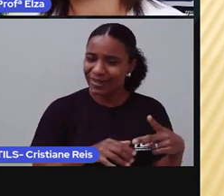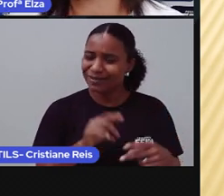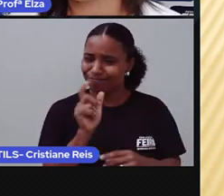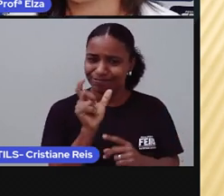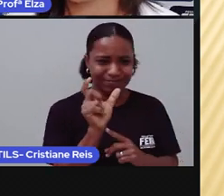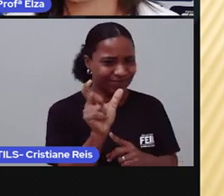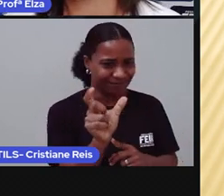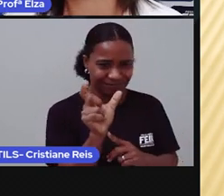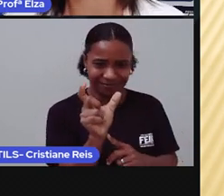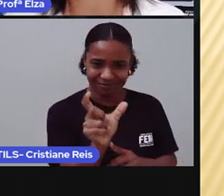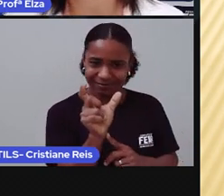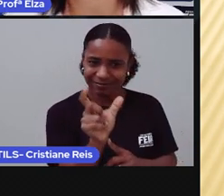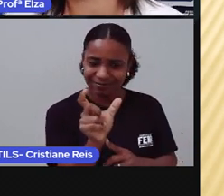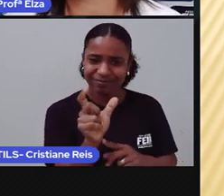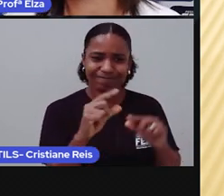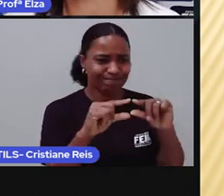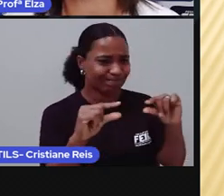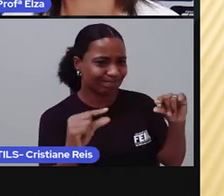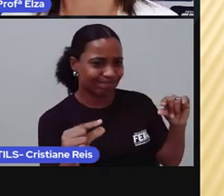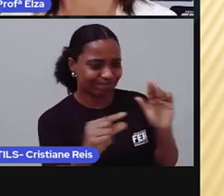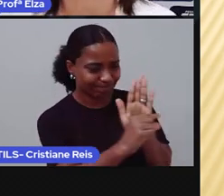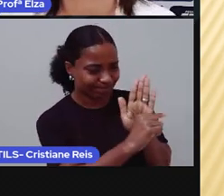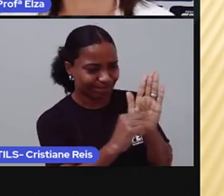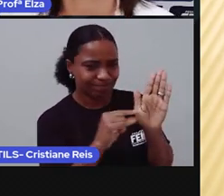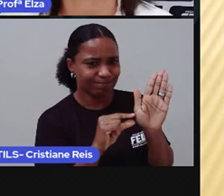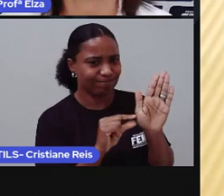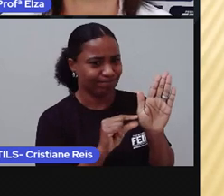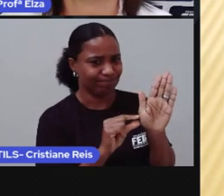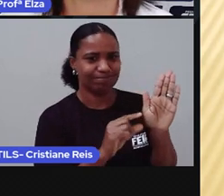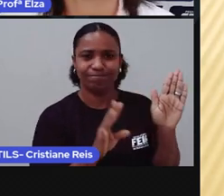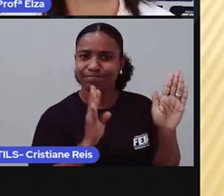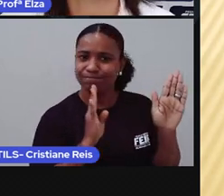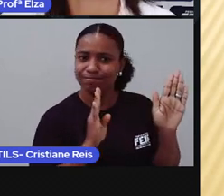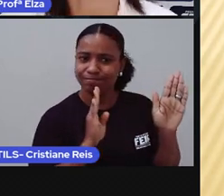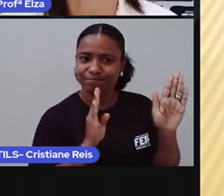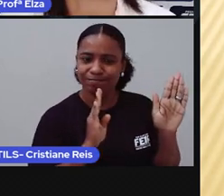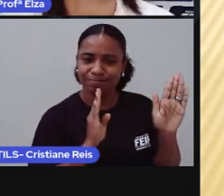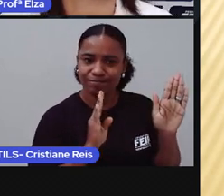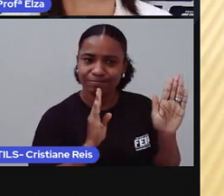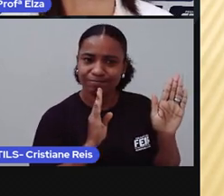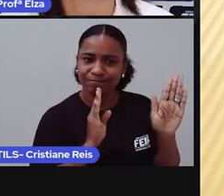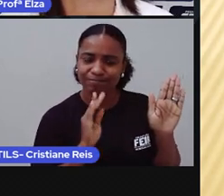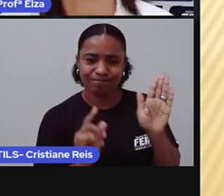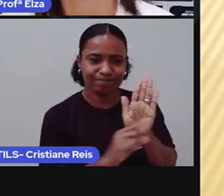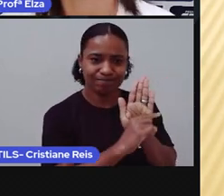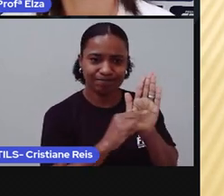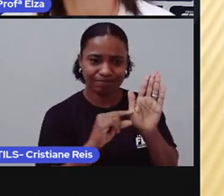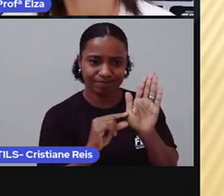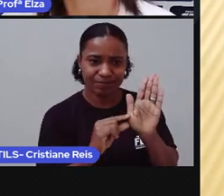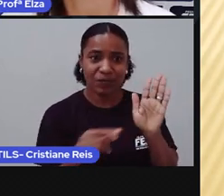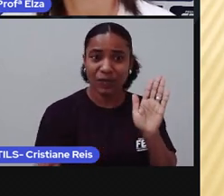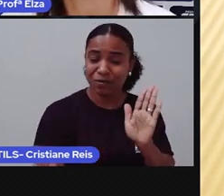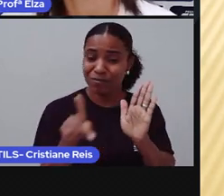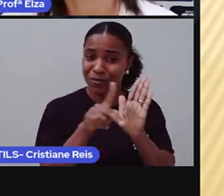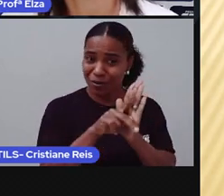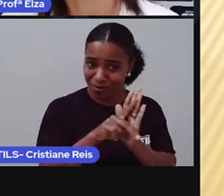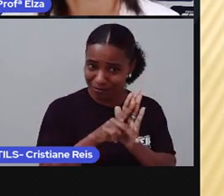palavras que estão nas embalagens desses produtos, foram introduzidas no nosso idioma?